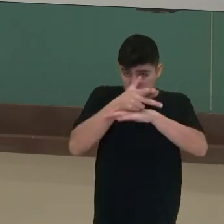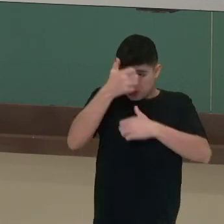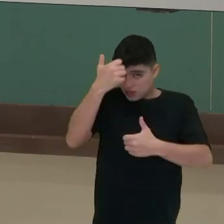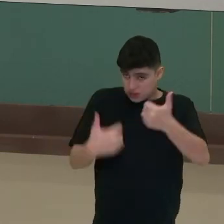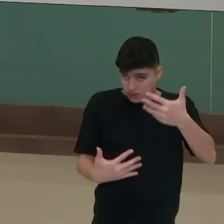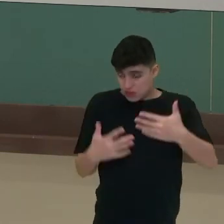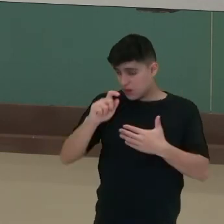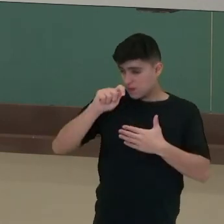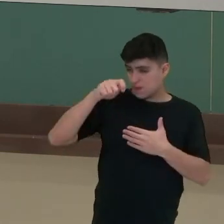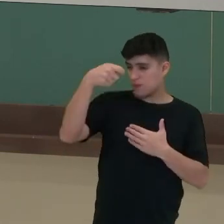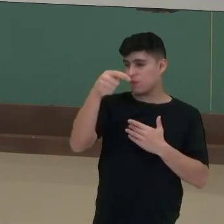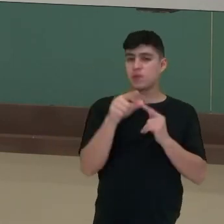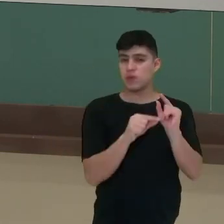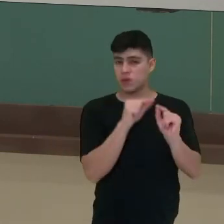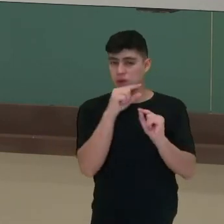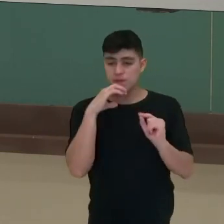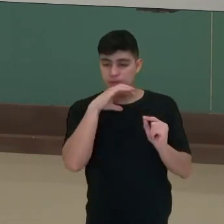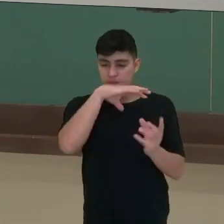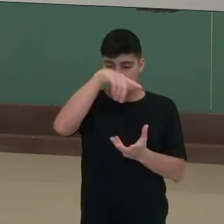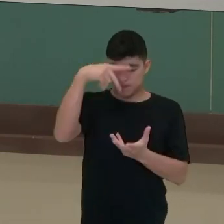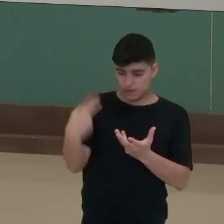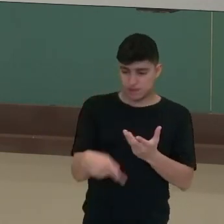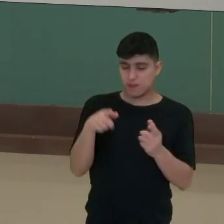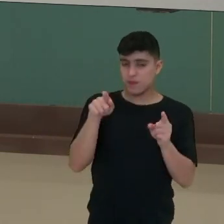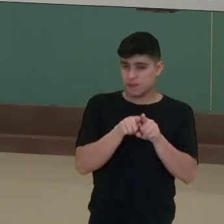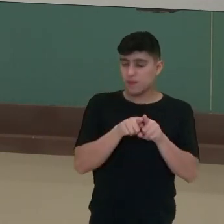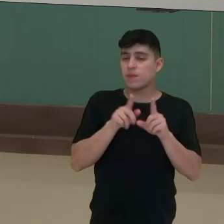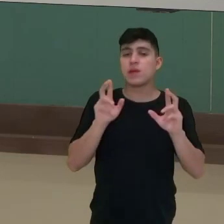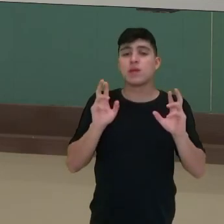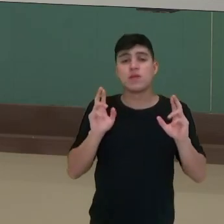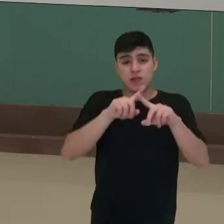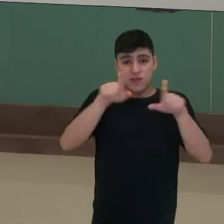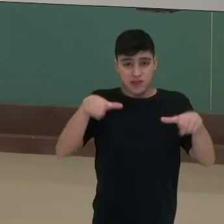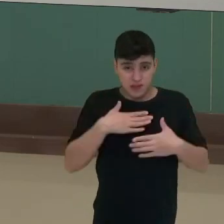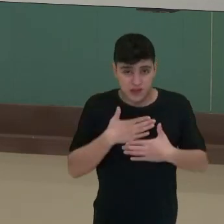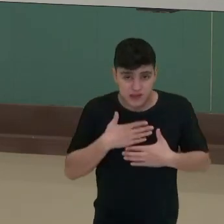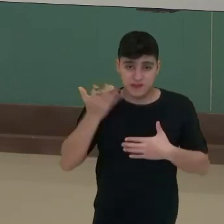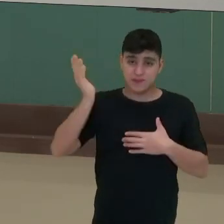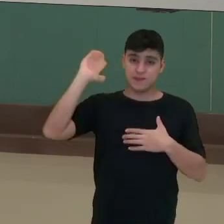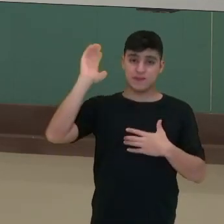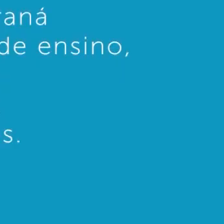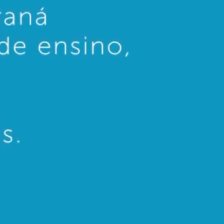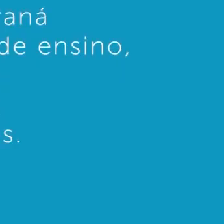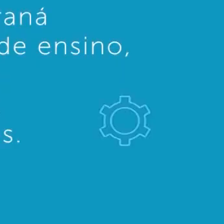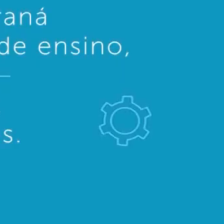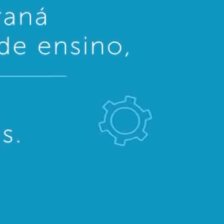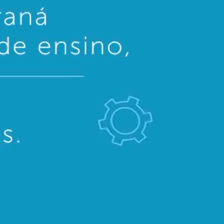falamos sobre o aquecimento global. Eu espero que vocês tenham gostado e até breve.